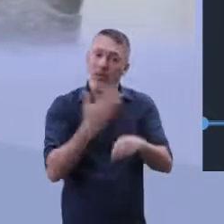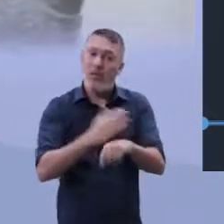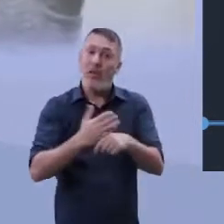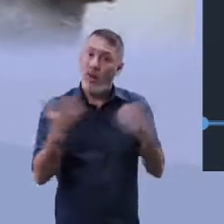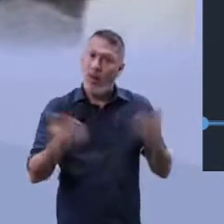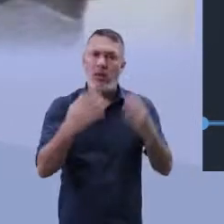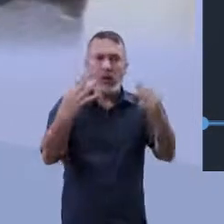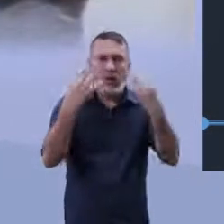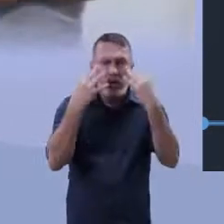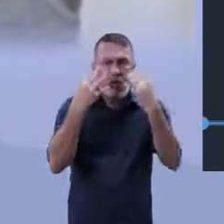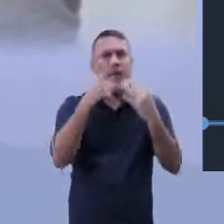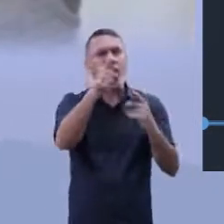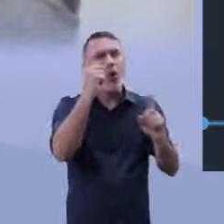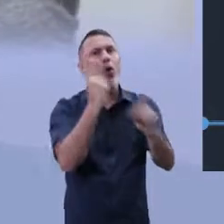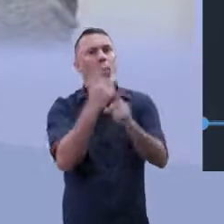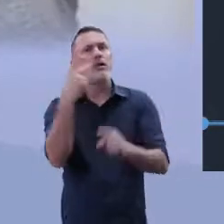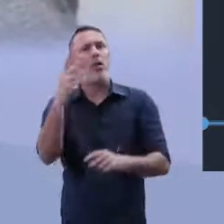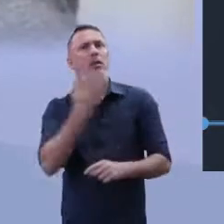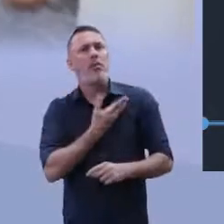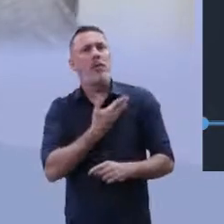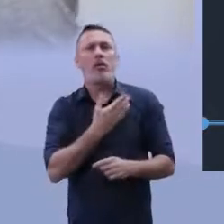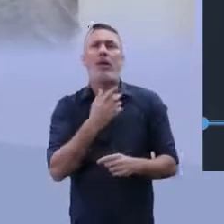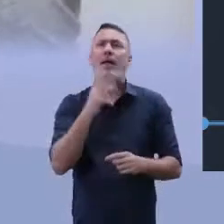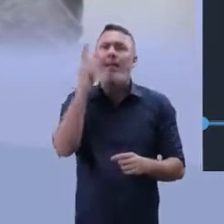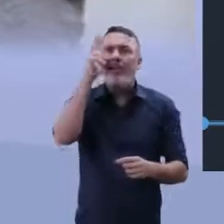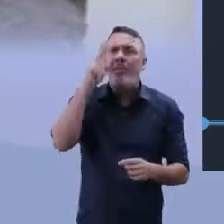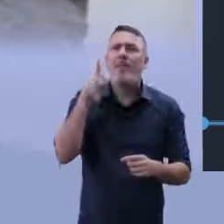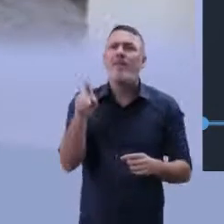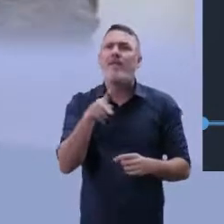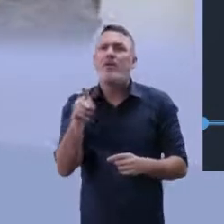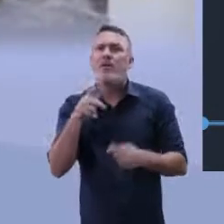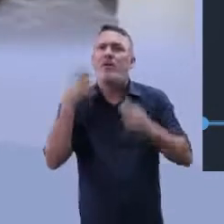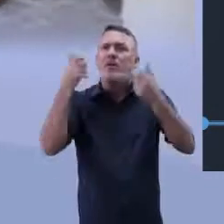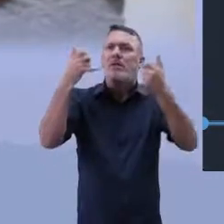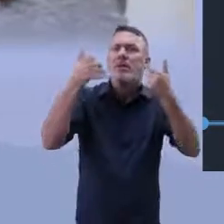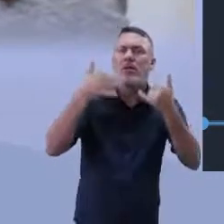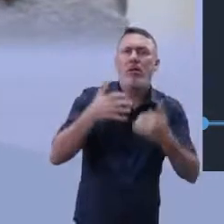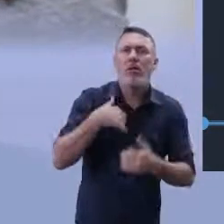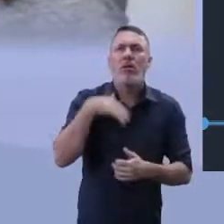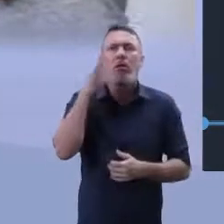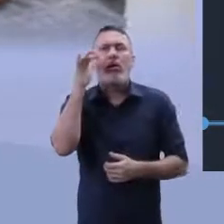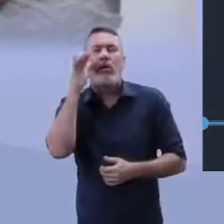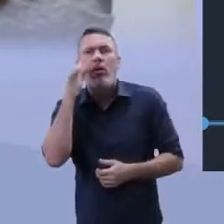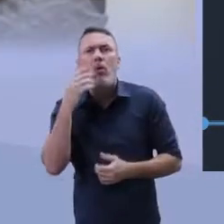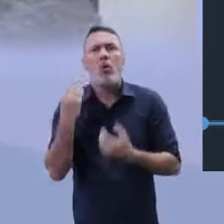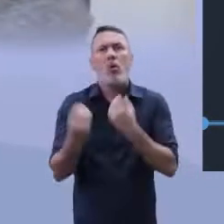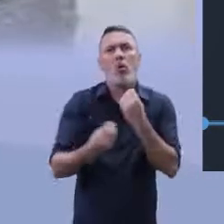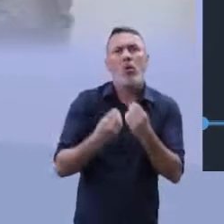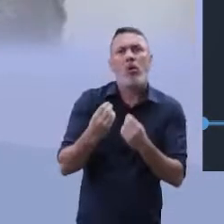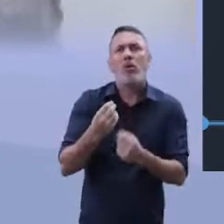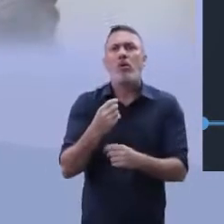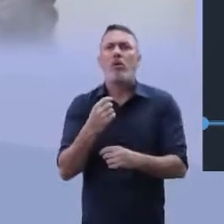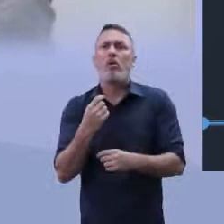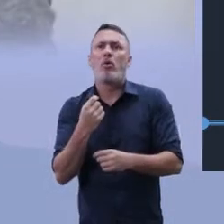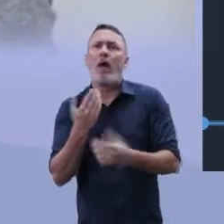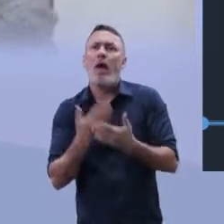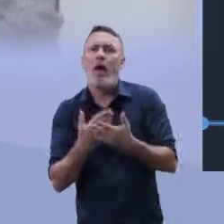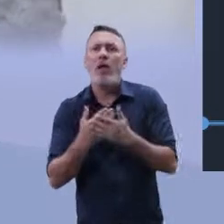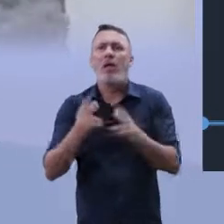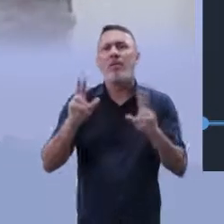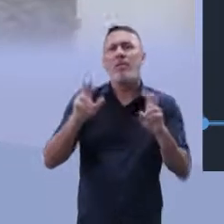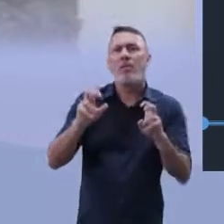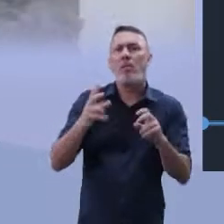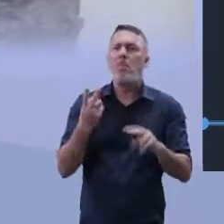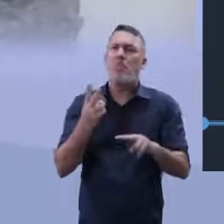Você precisa fazer isso. Comentar com um amigo que também assistiu esse curso, assistiu essa aula. Fulano, você assistiu a aula do professor Wern, aula 29,